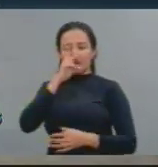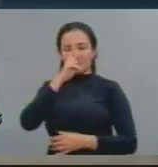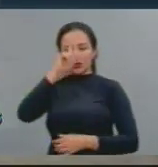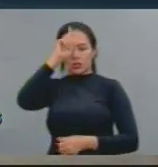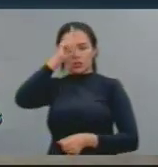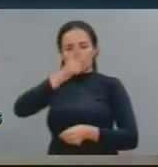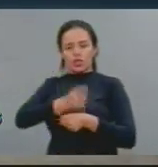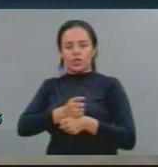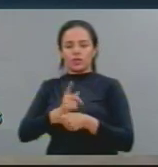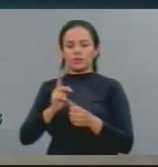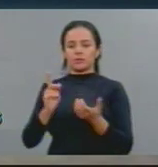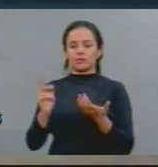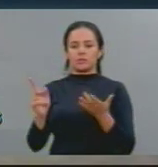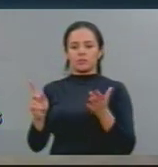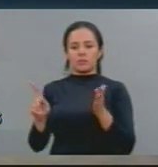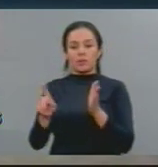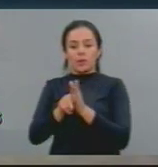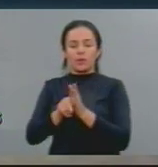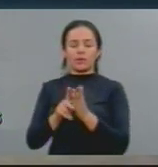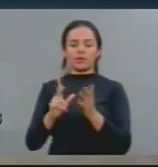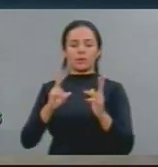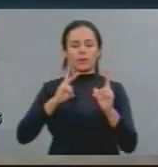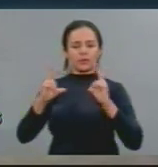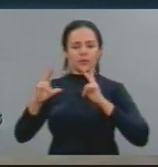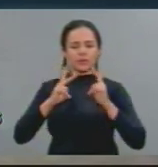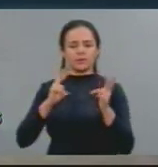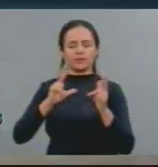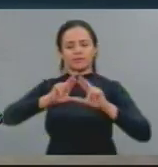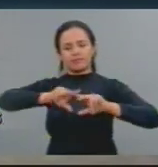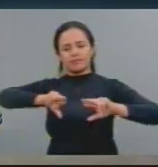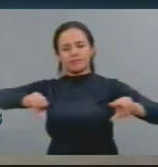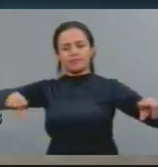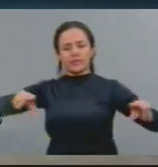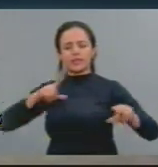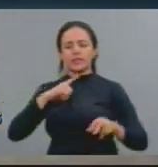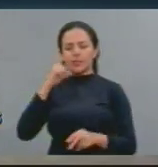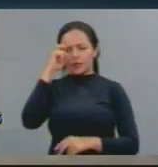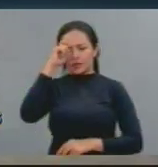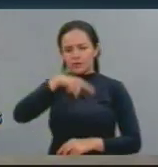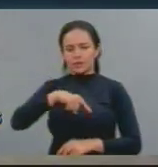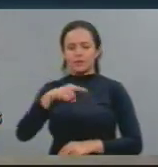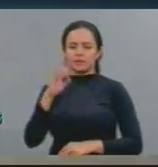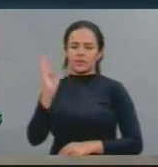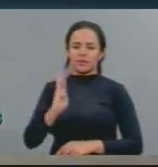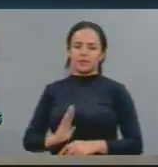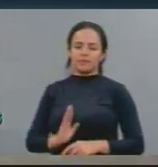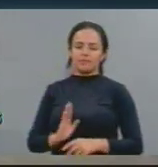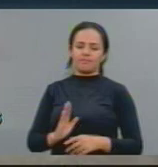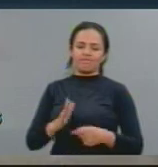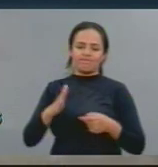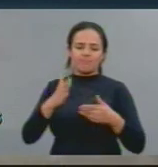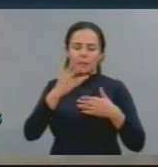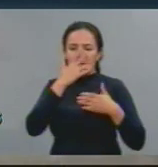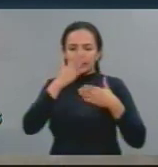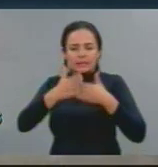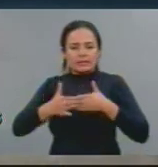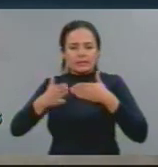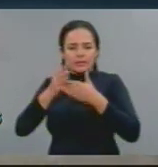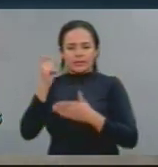que partem para a iniciativa privada, enfrentam dificuldades nesse país, deputado Renato, que o senhor não